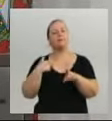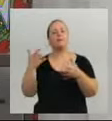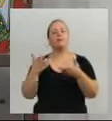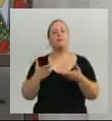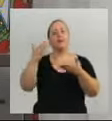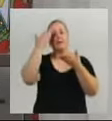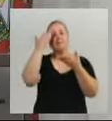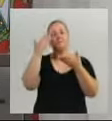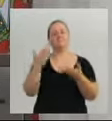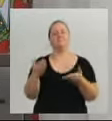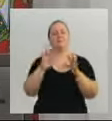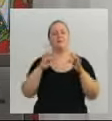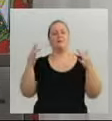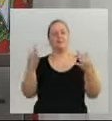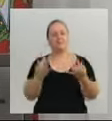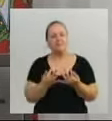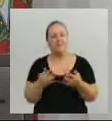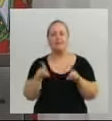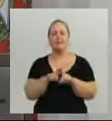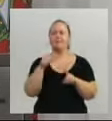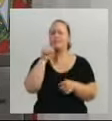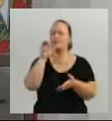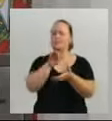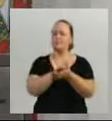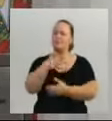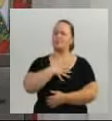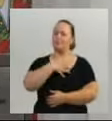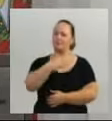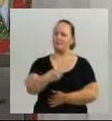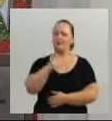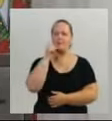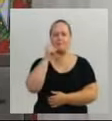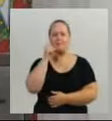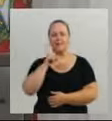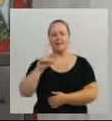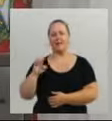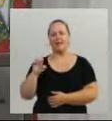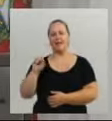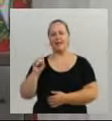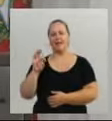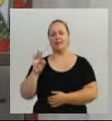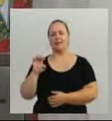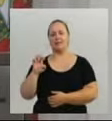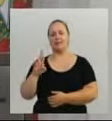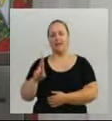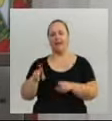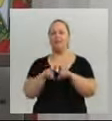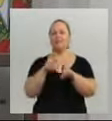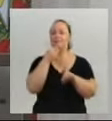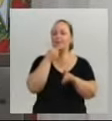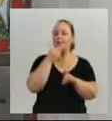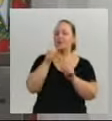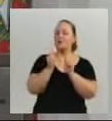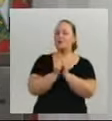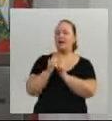a minha família, quero agradecer a minha esposa, aos meus filhos, a Esther, ao André, por terem suportado